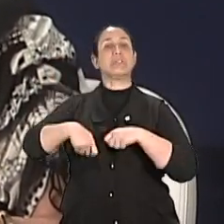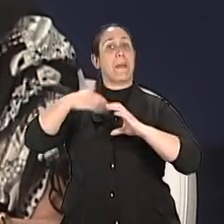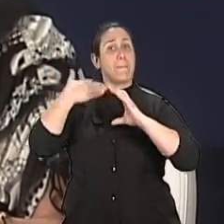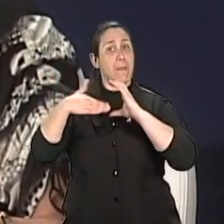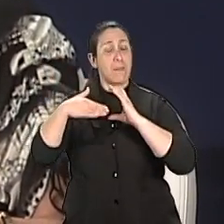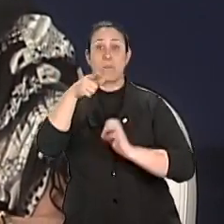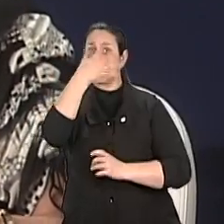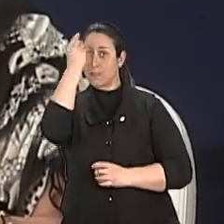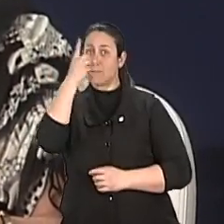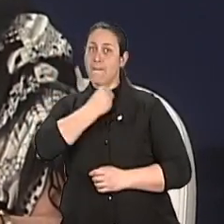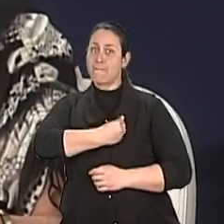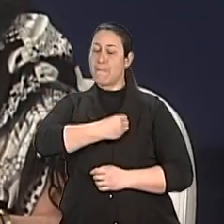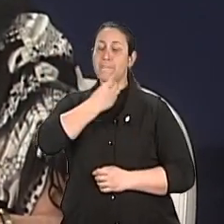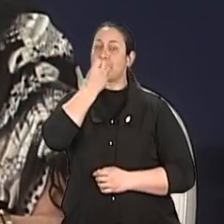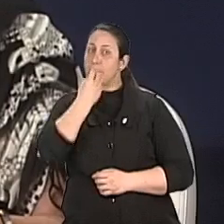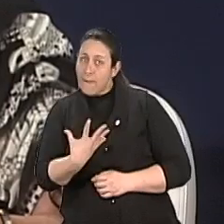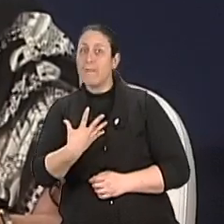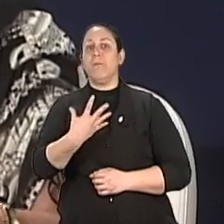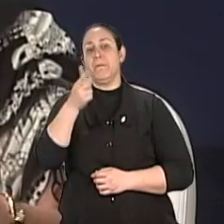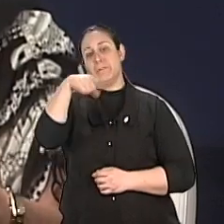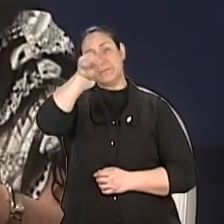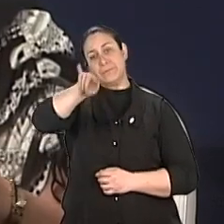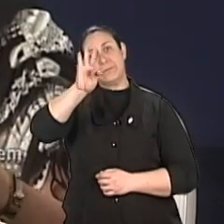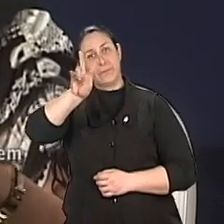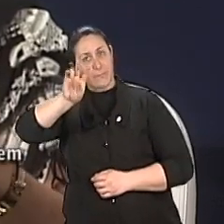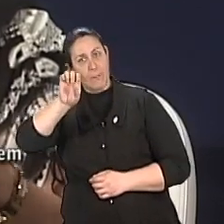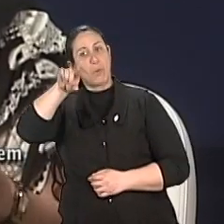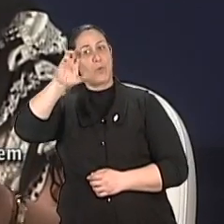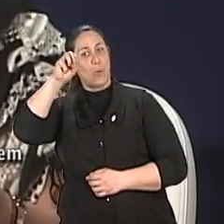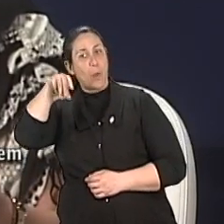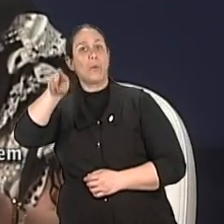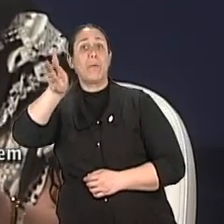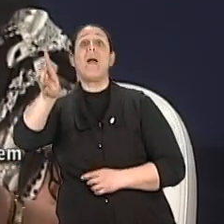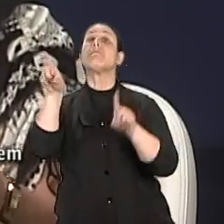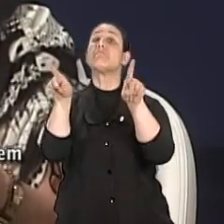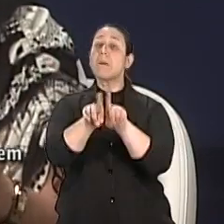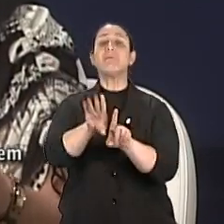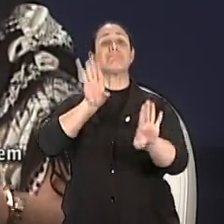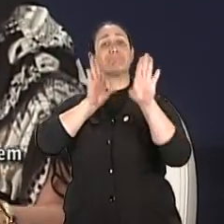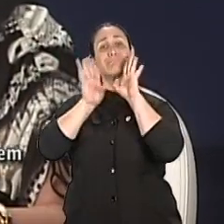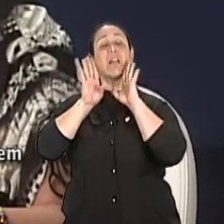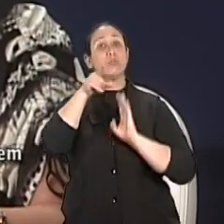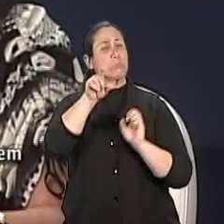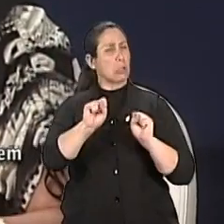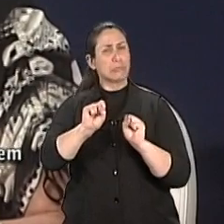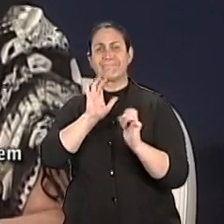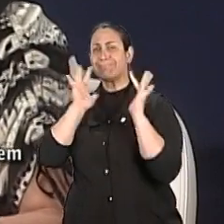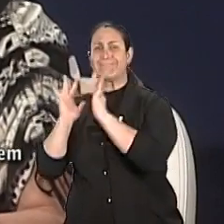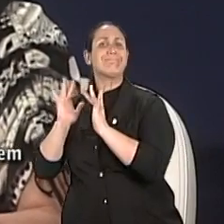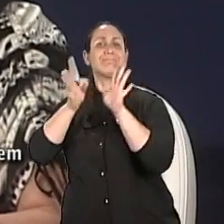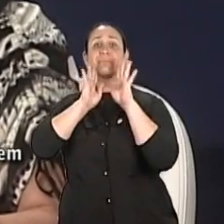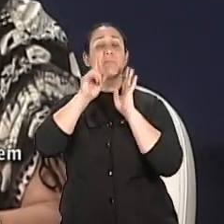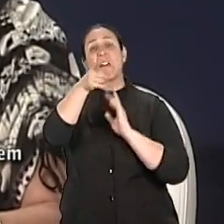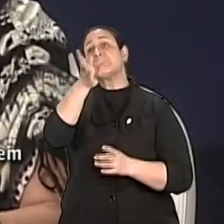vivabem.tv.com.br. E agora, claro, no Facebook, né? facebook.com